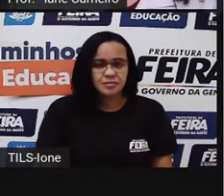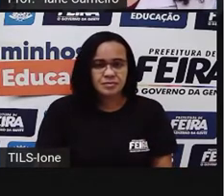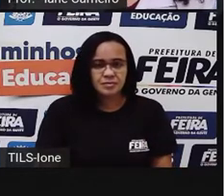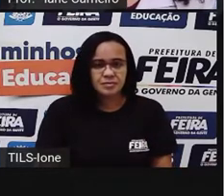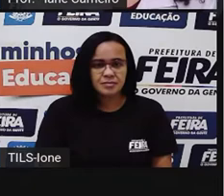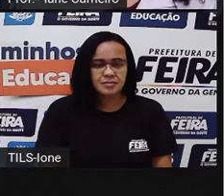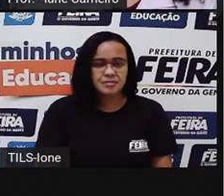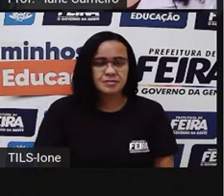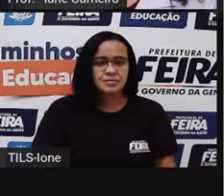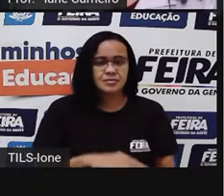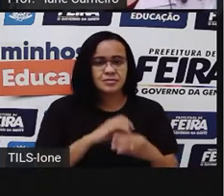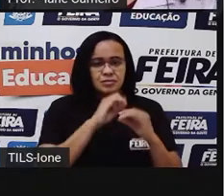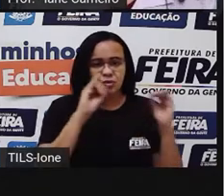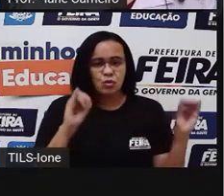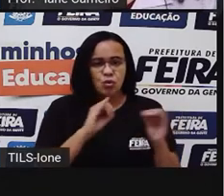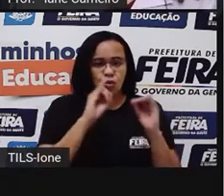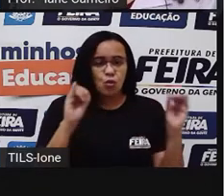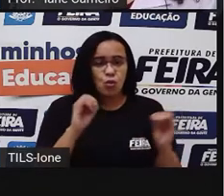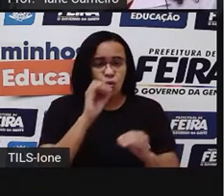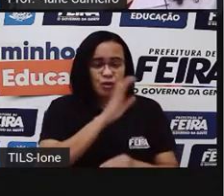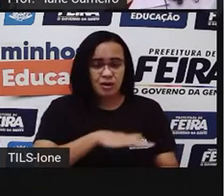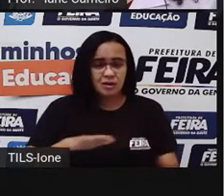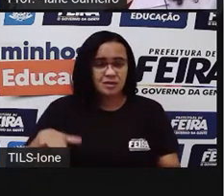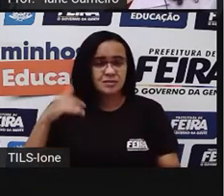Olá, amiguinhos! Vamos brincar!